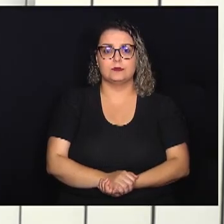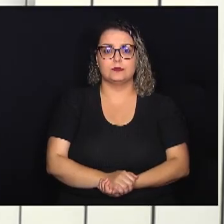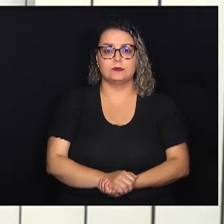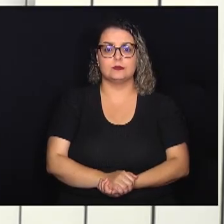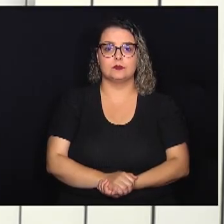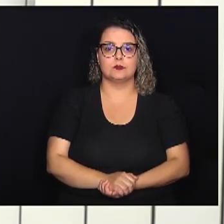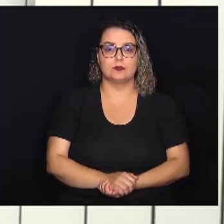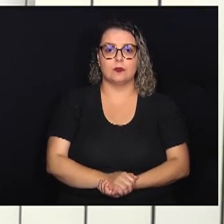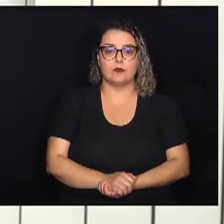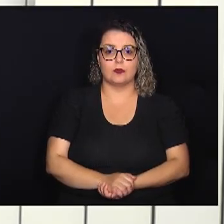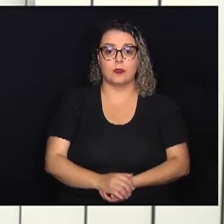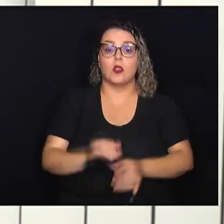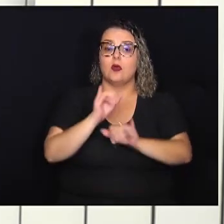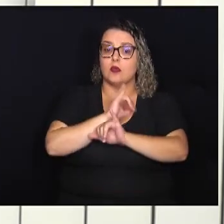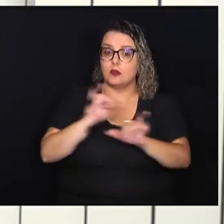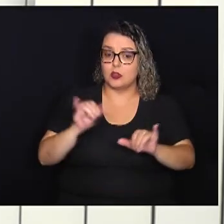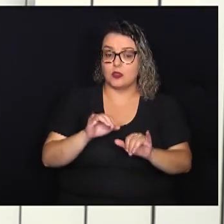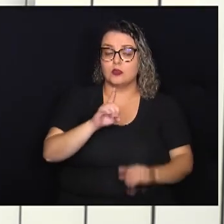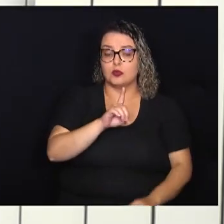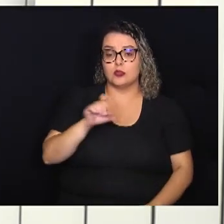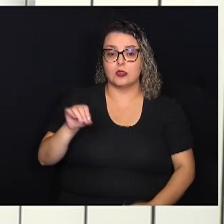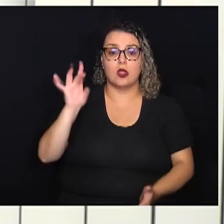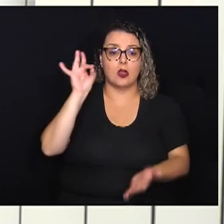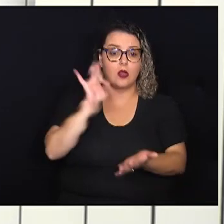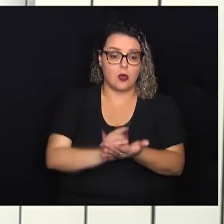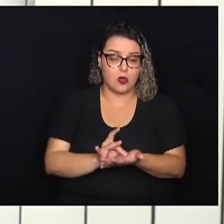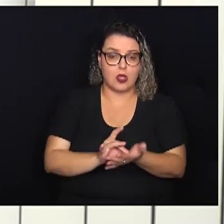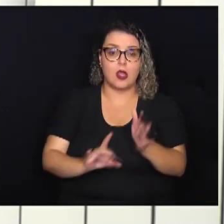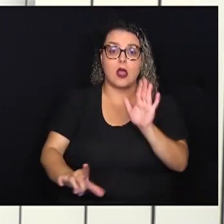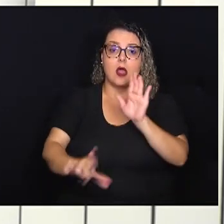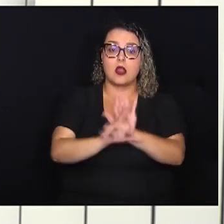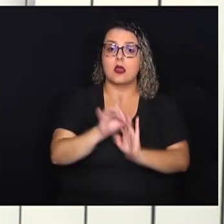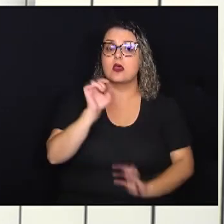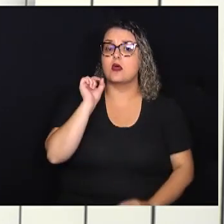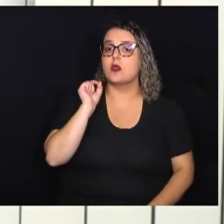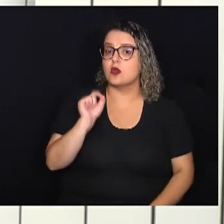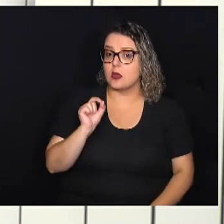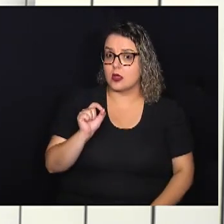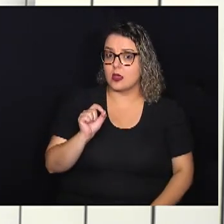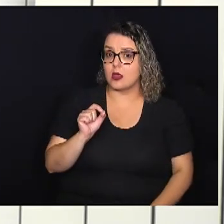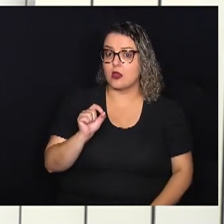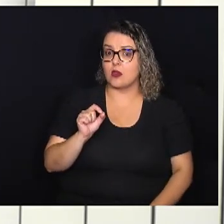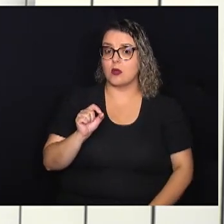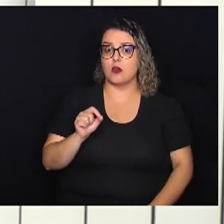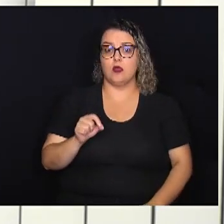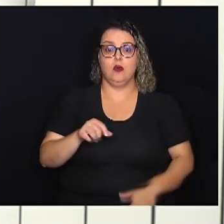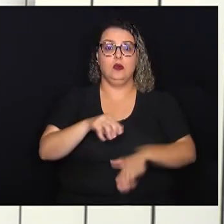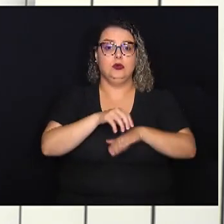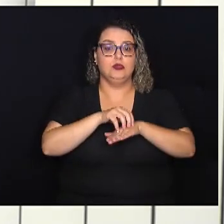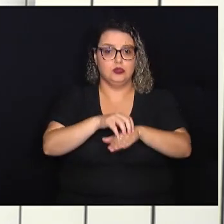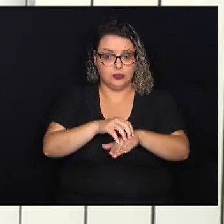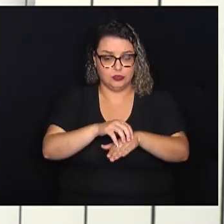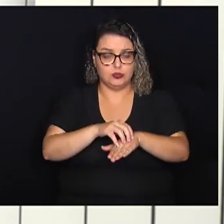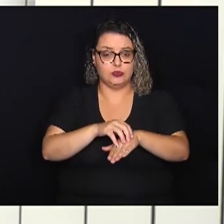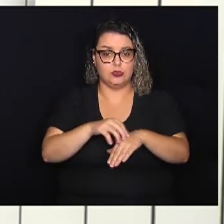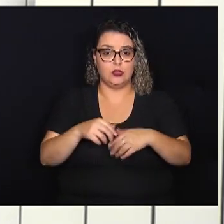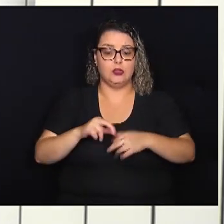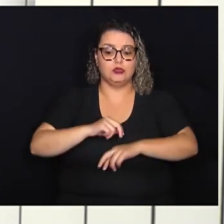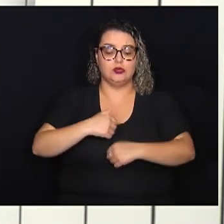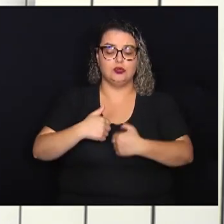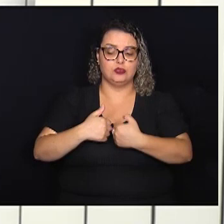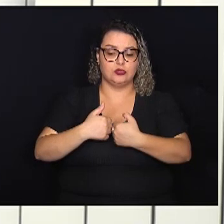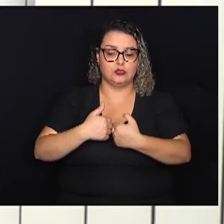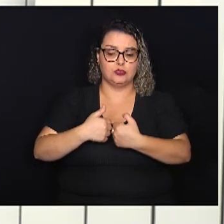Foi publicada no Diário Oficial a lei que diz que veículos de transporte coletivo deverão permitir